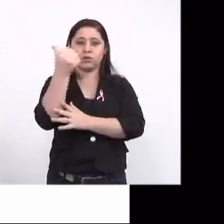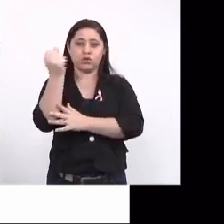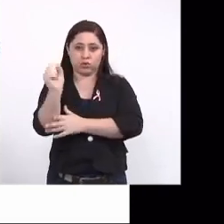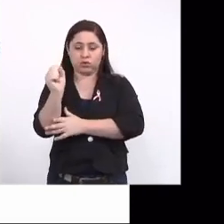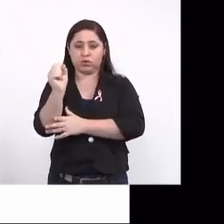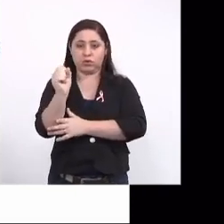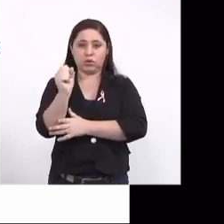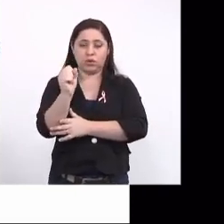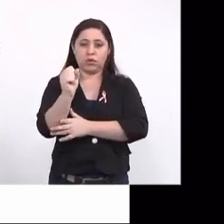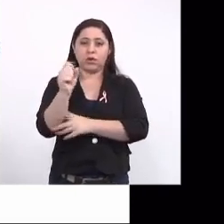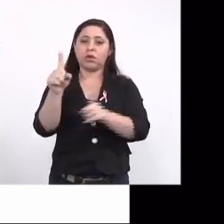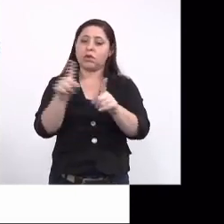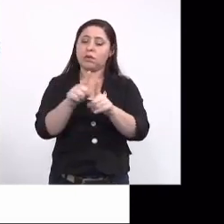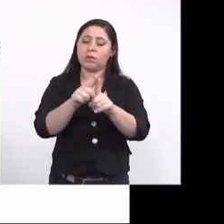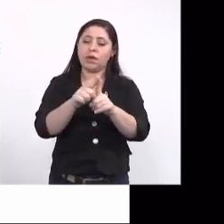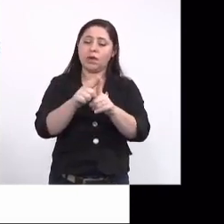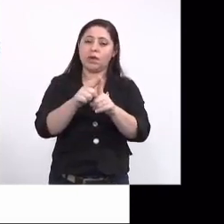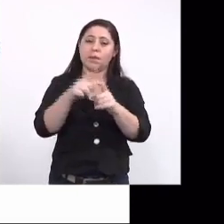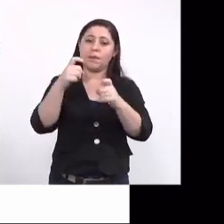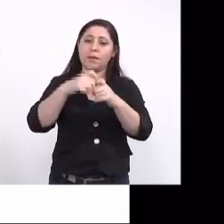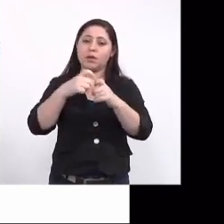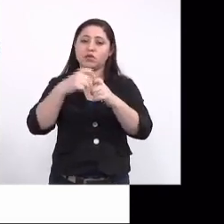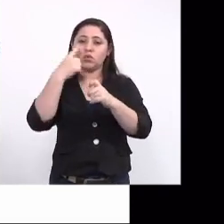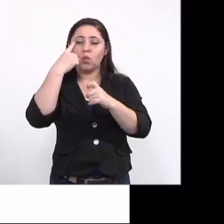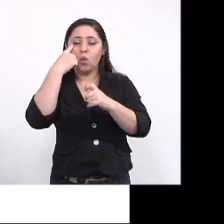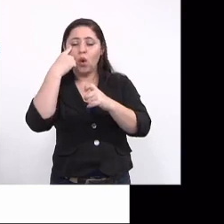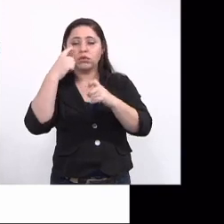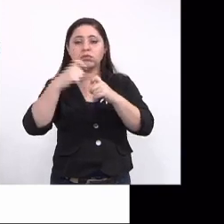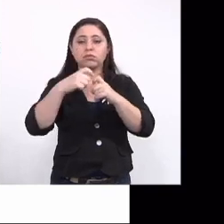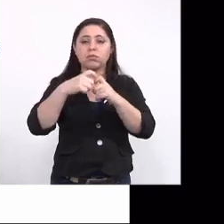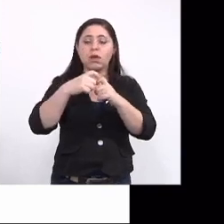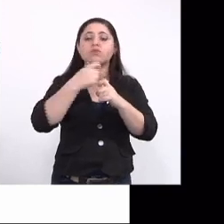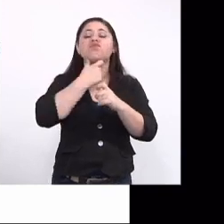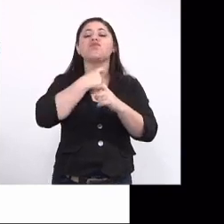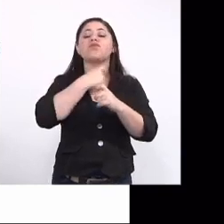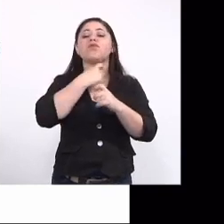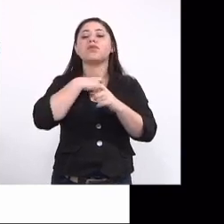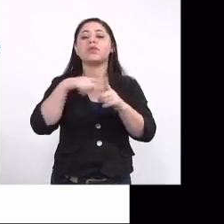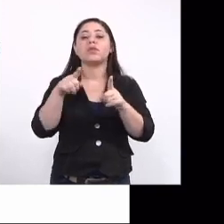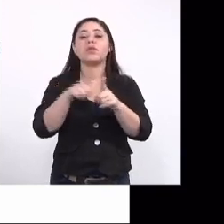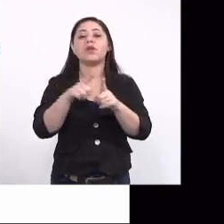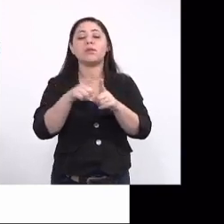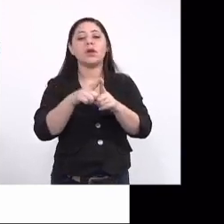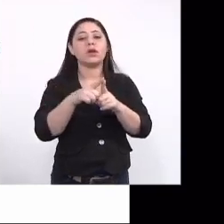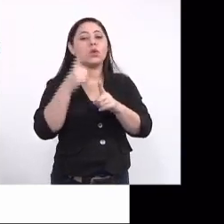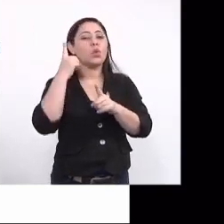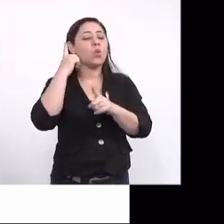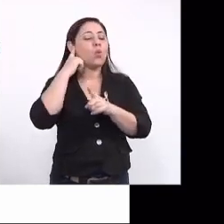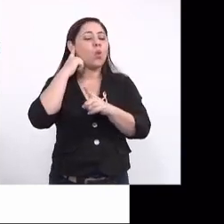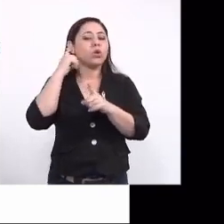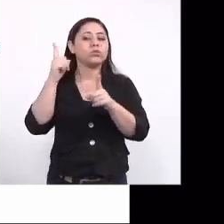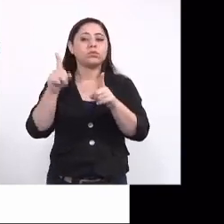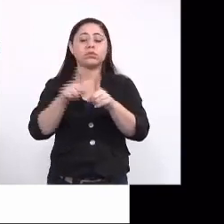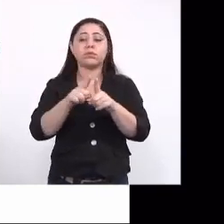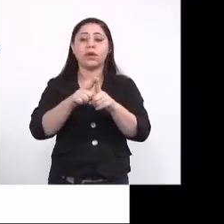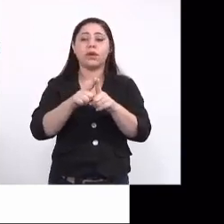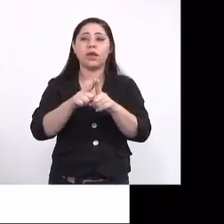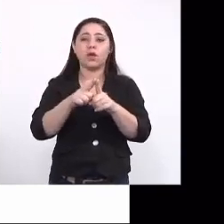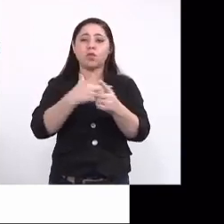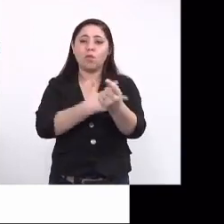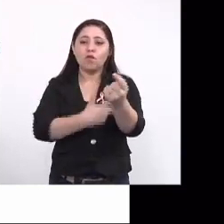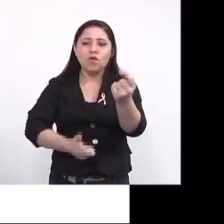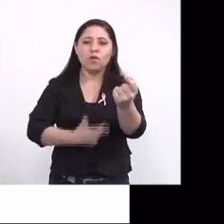neuropediatro, oftal, motorino e a coleta de sangue anual vai até janeiro de 2024,